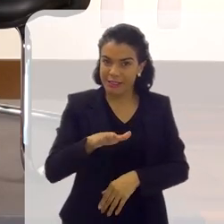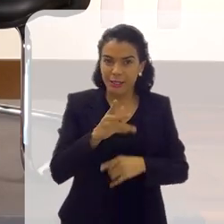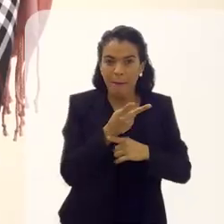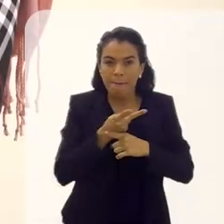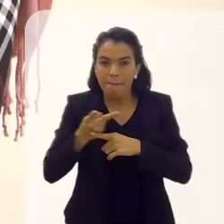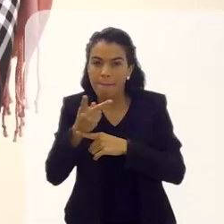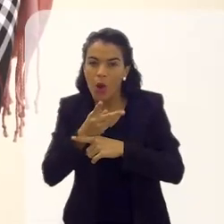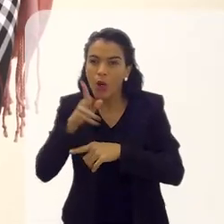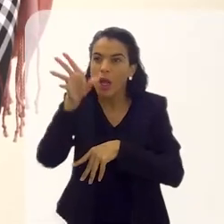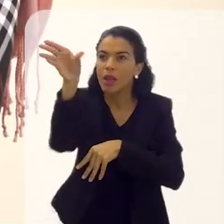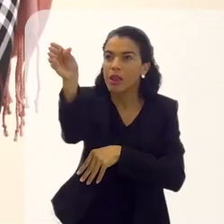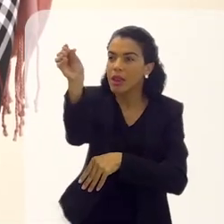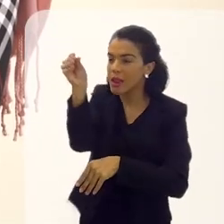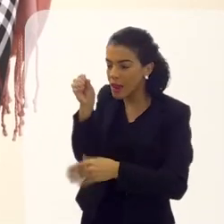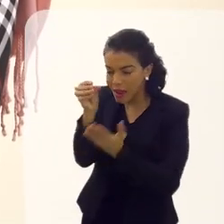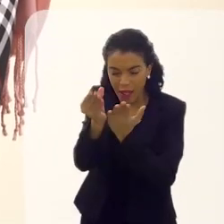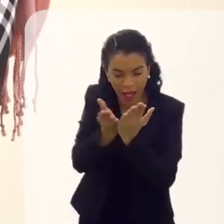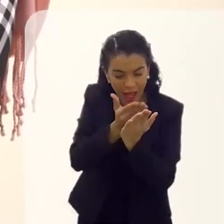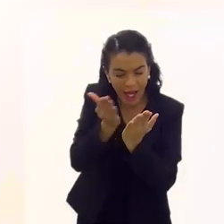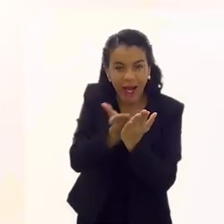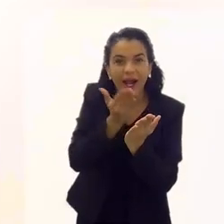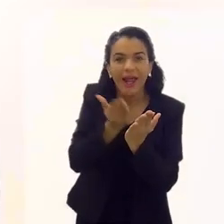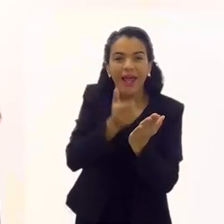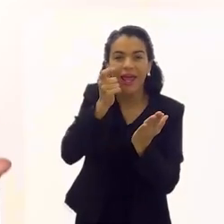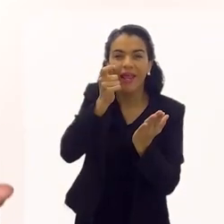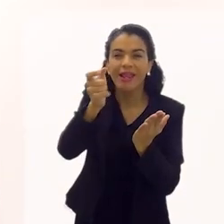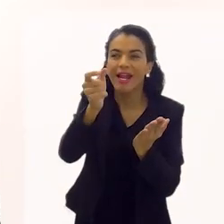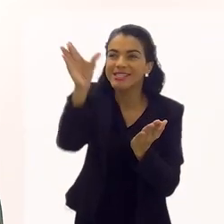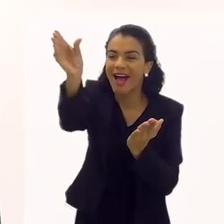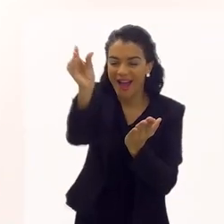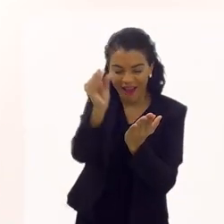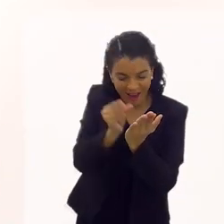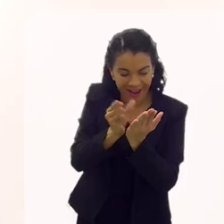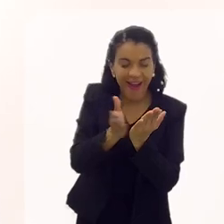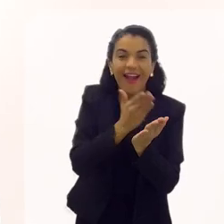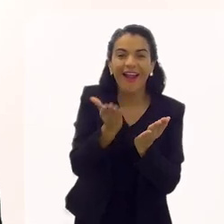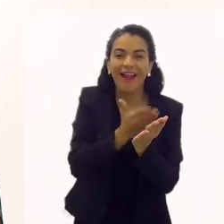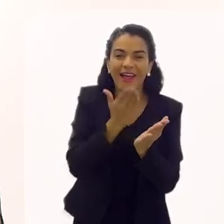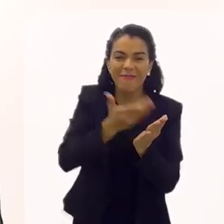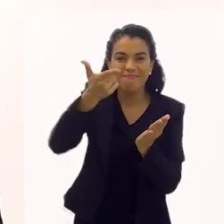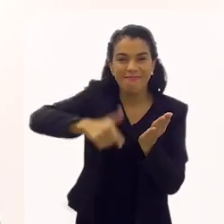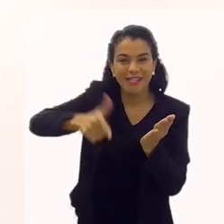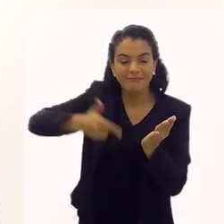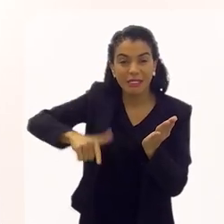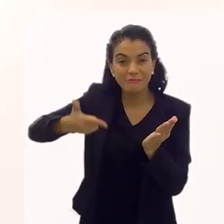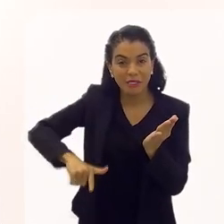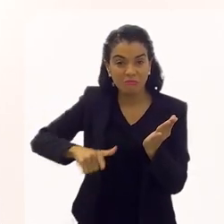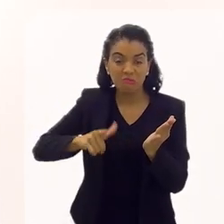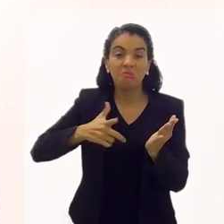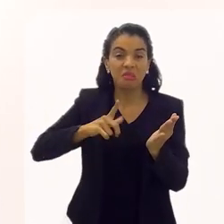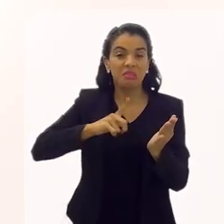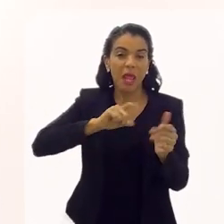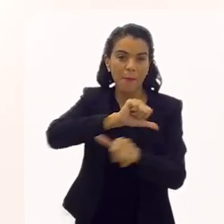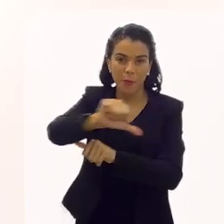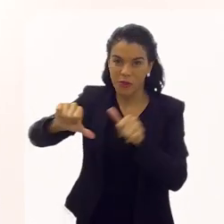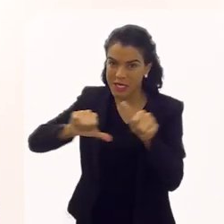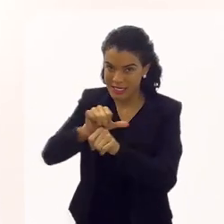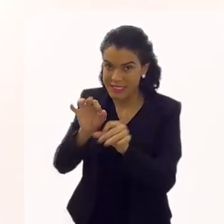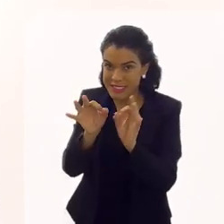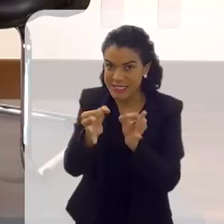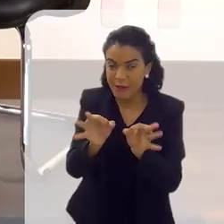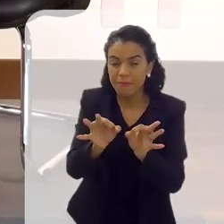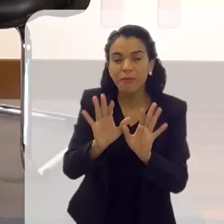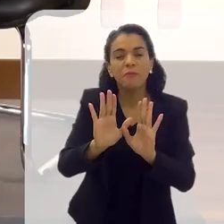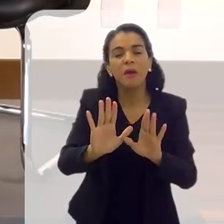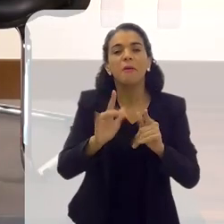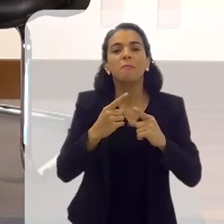procuraram ler mais, procuraram se interessar mais? Sempre depois de um projeto desse, existe uma mudança, não